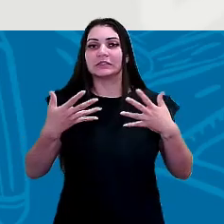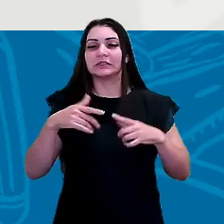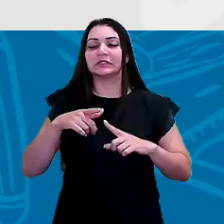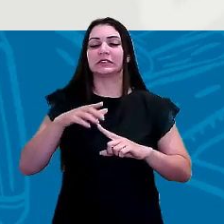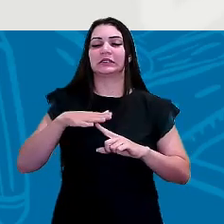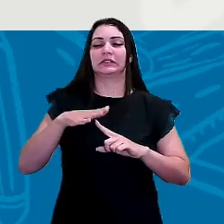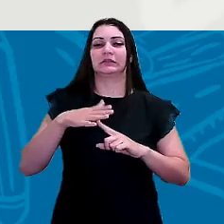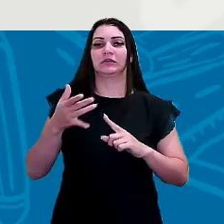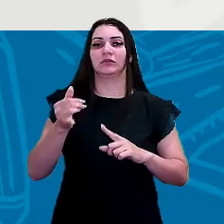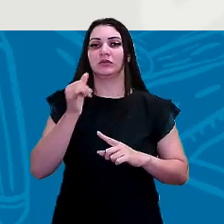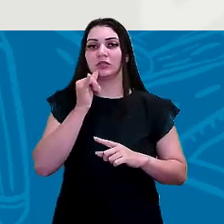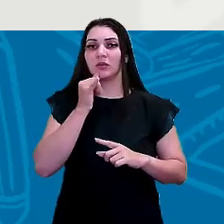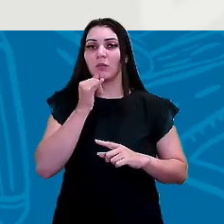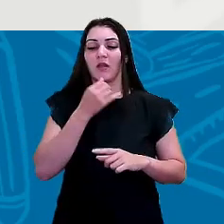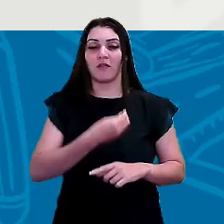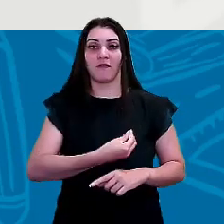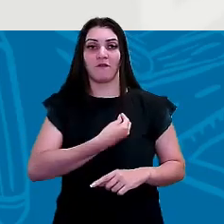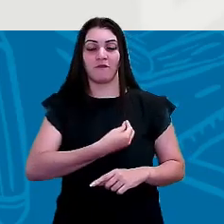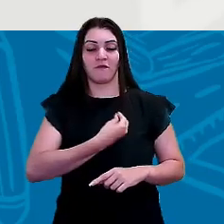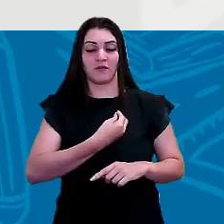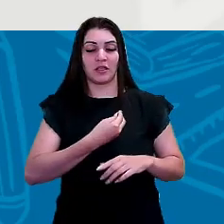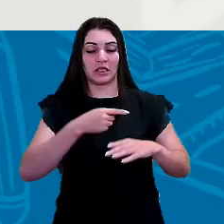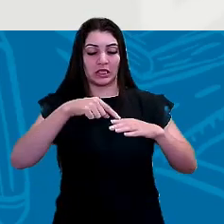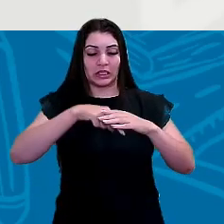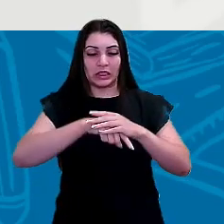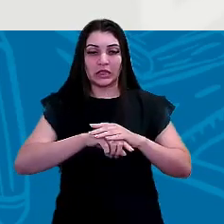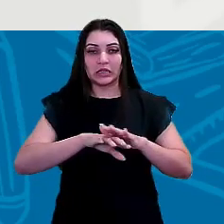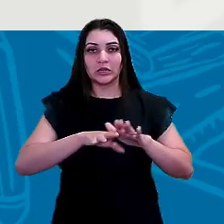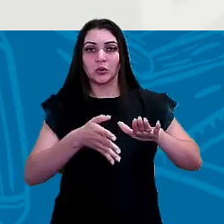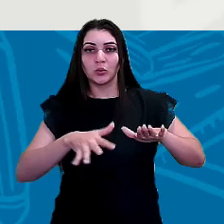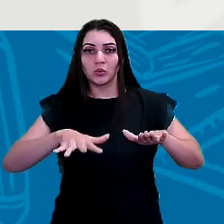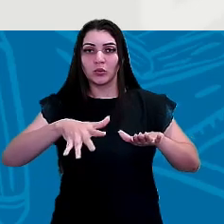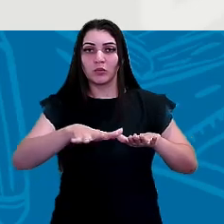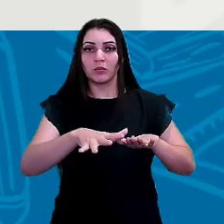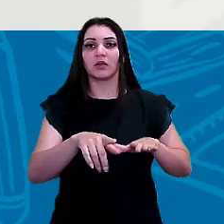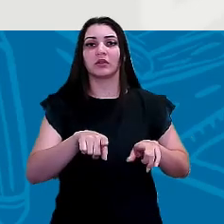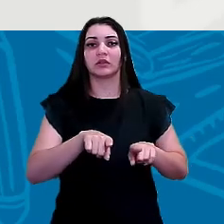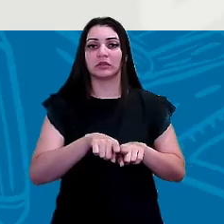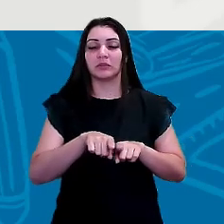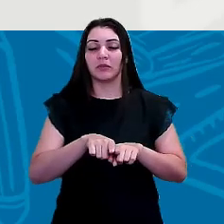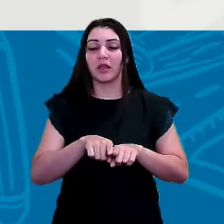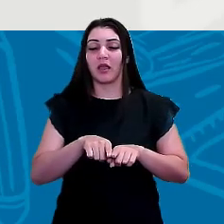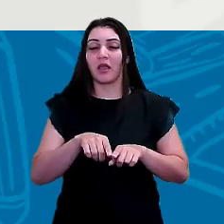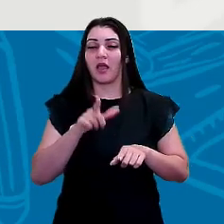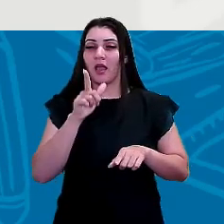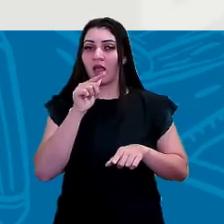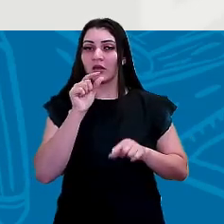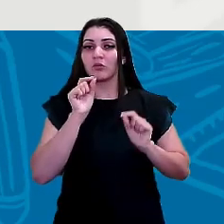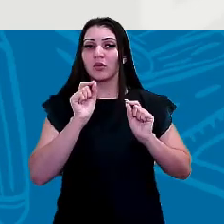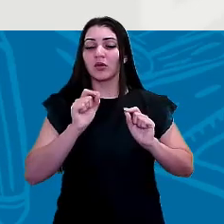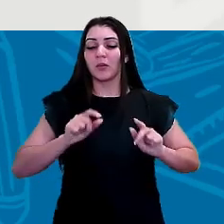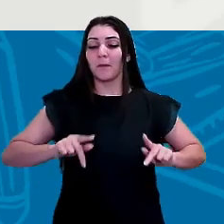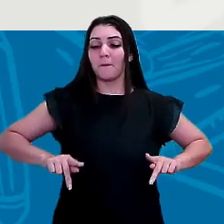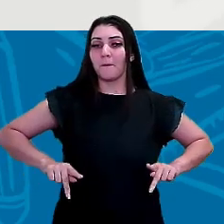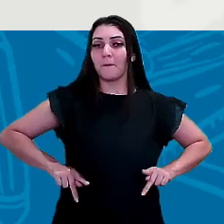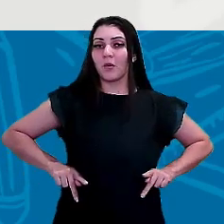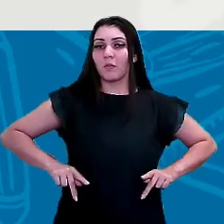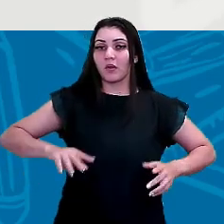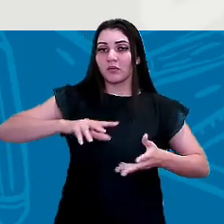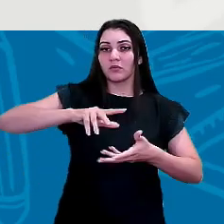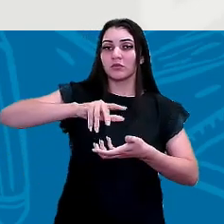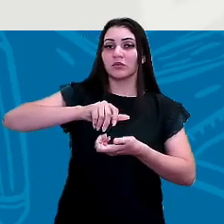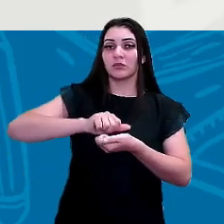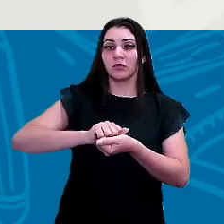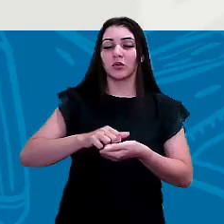marinha, a questão das águas, né? Que são pulmões do planeta, né? Que é quando respiram o oceano.